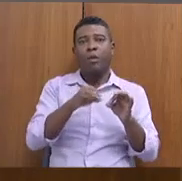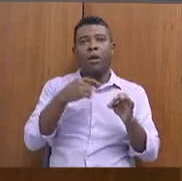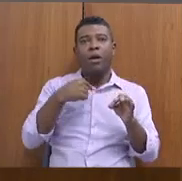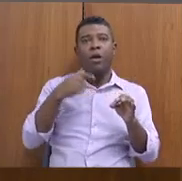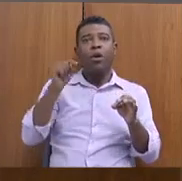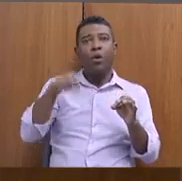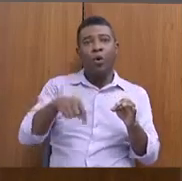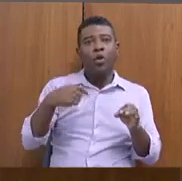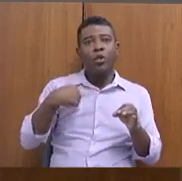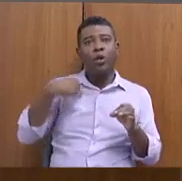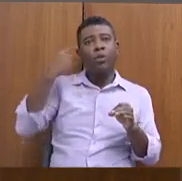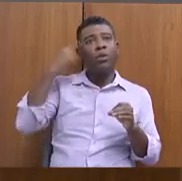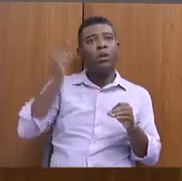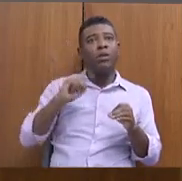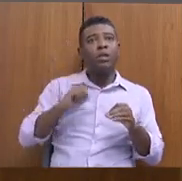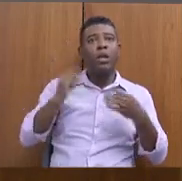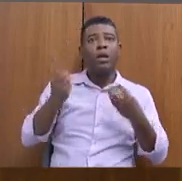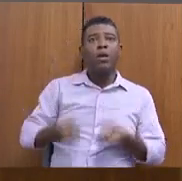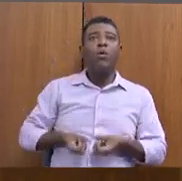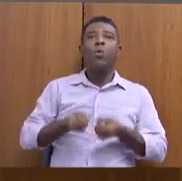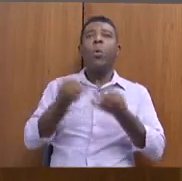do Willis, se você puder me passar aqui.